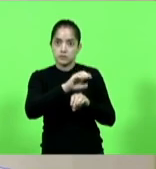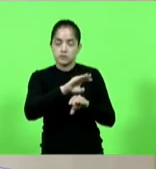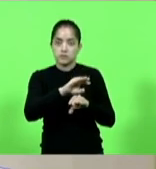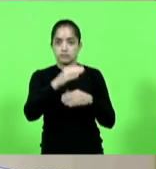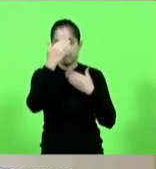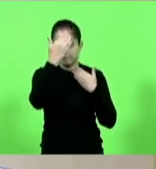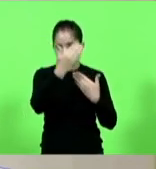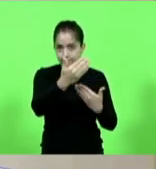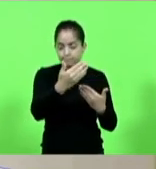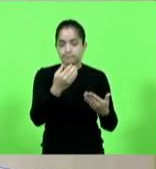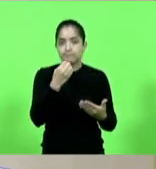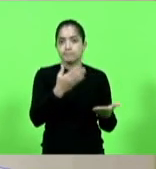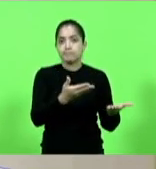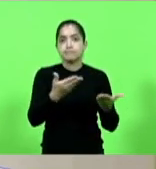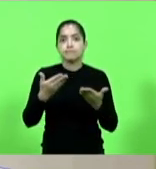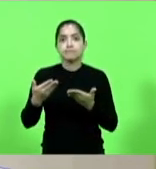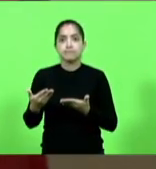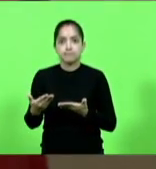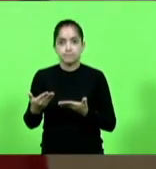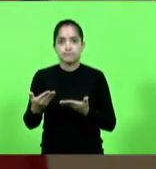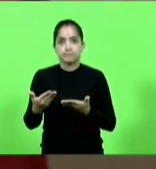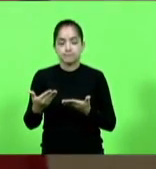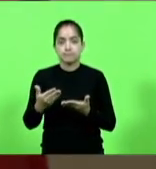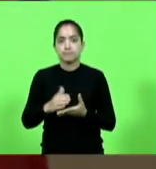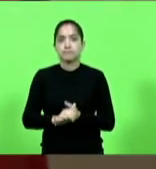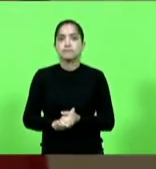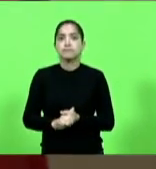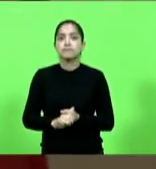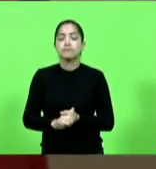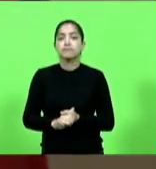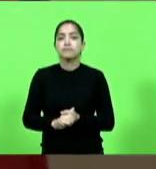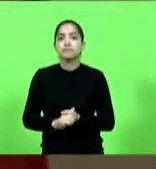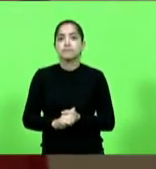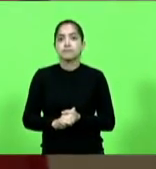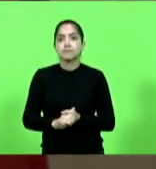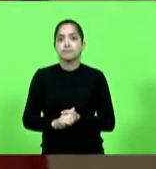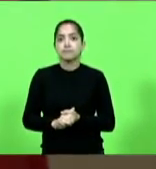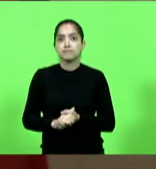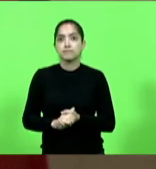pela visita na Alesc. Sintam-se em casa aí neste momento.